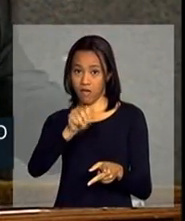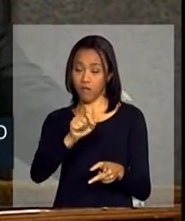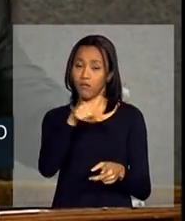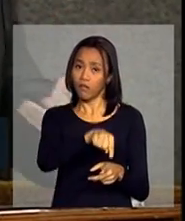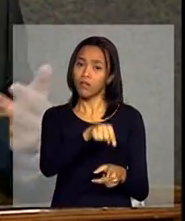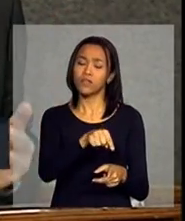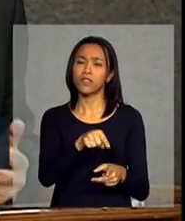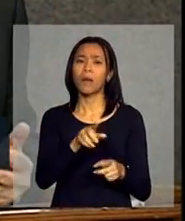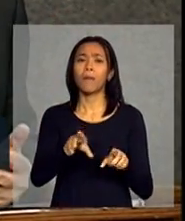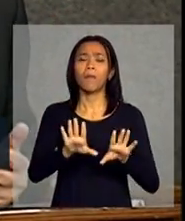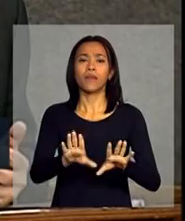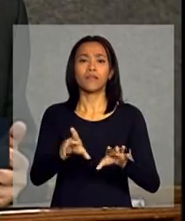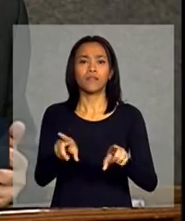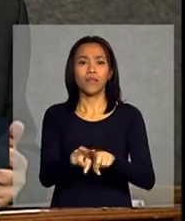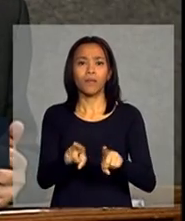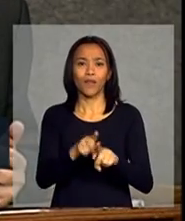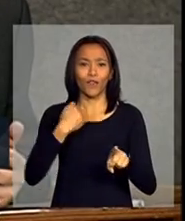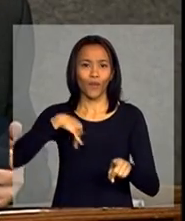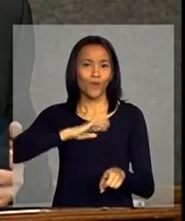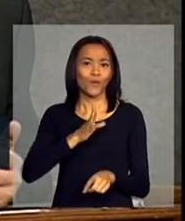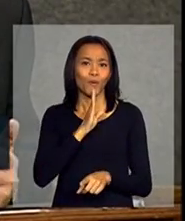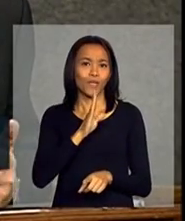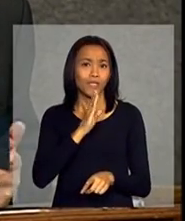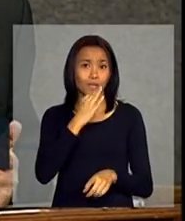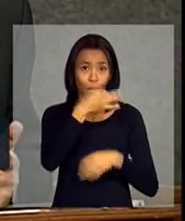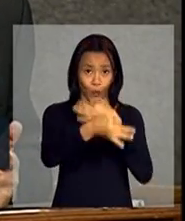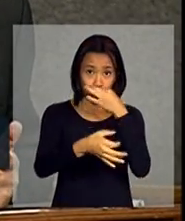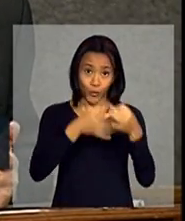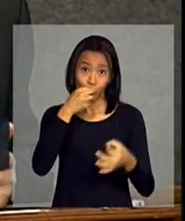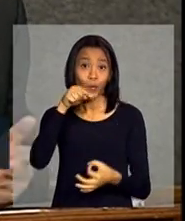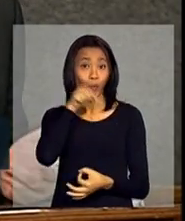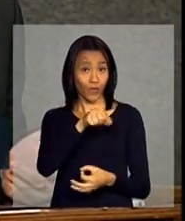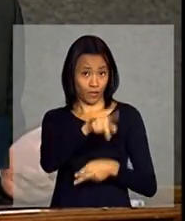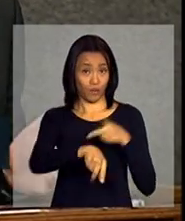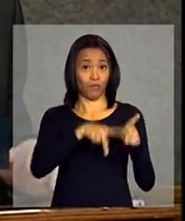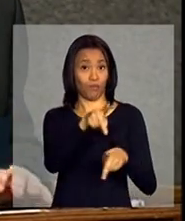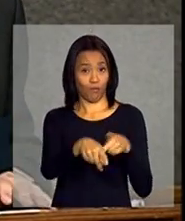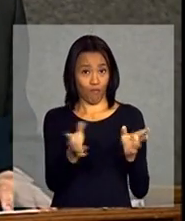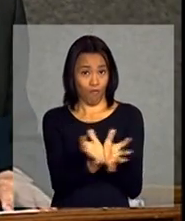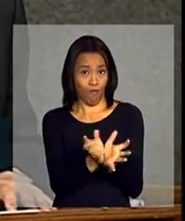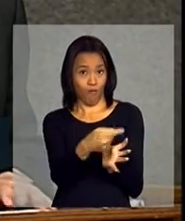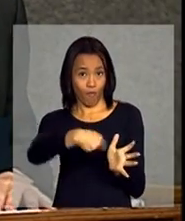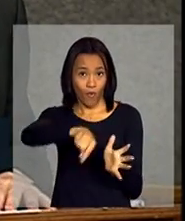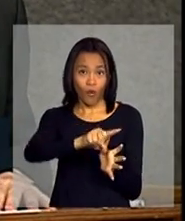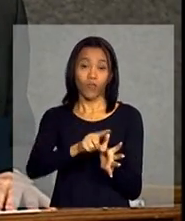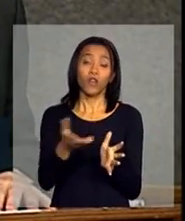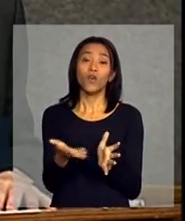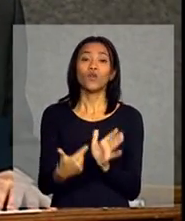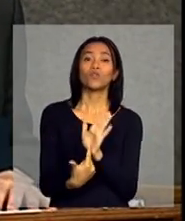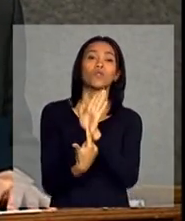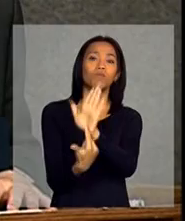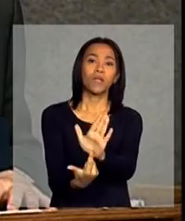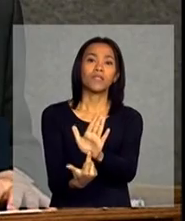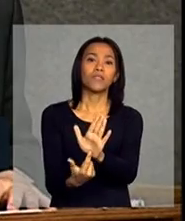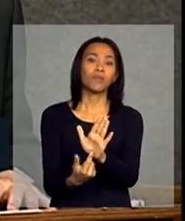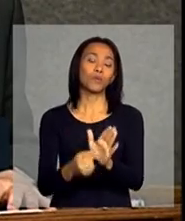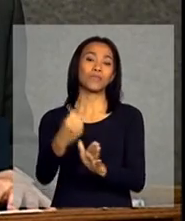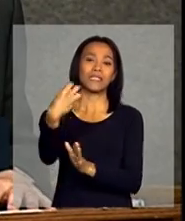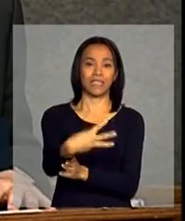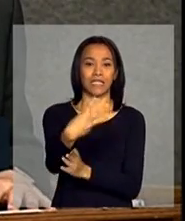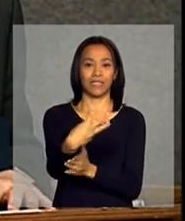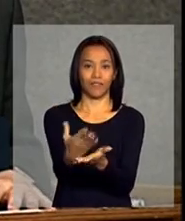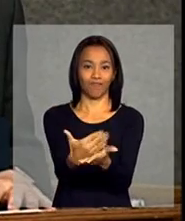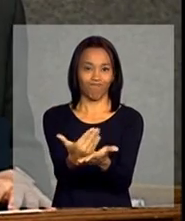da classe média, mas também conhecer as opiniões da classe média. E hoje estamos apresentando o terceiro caderno